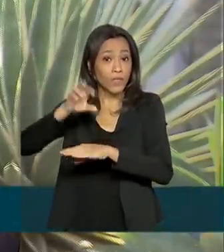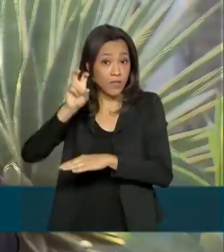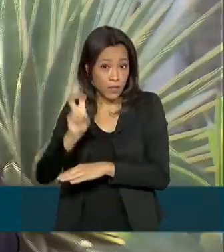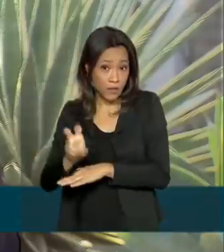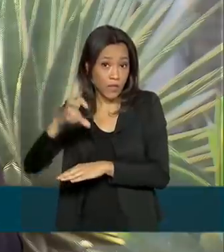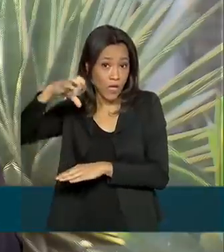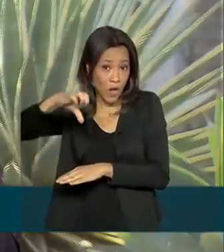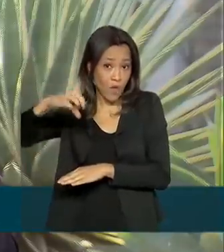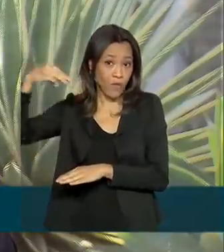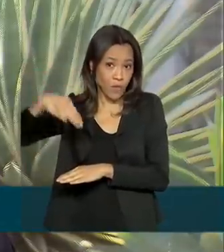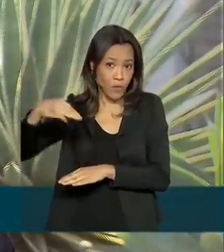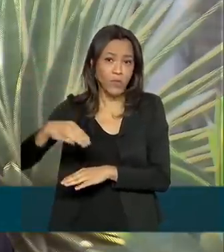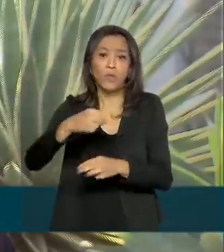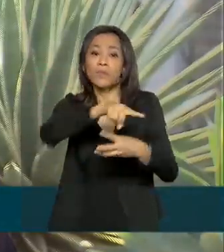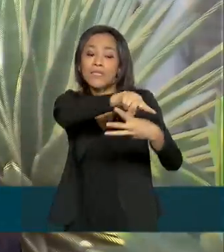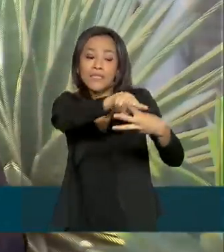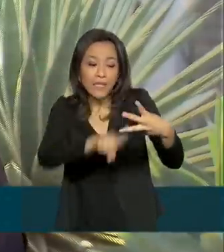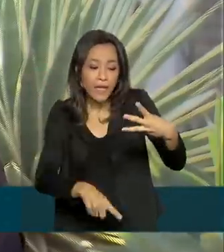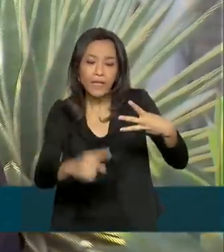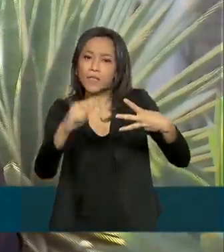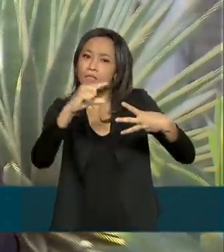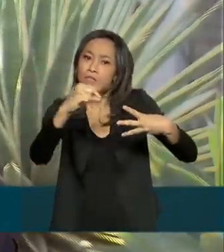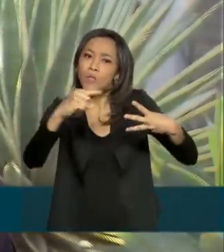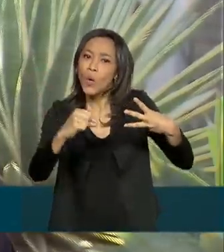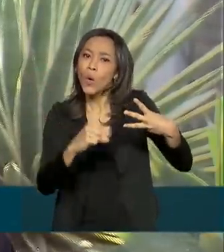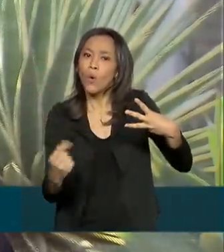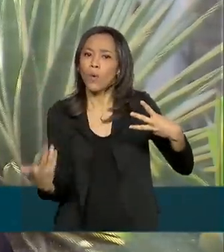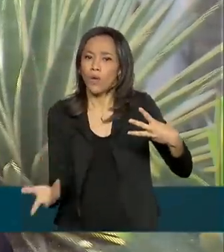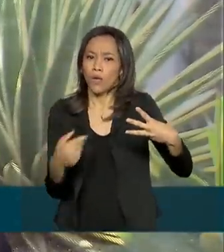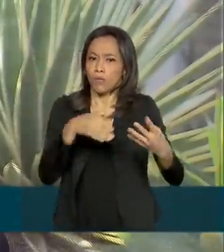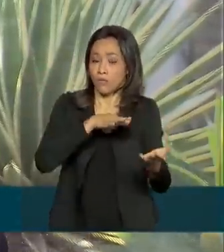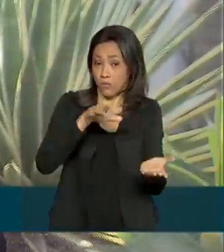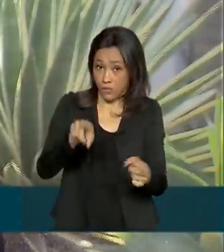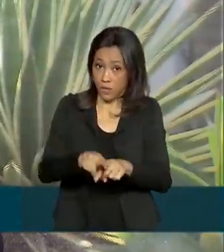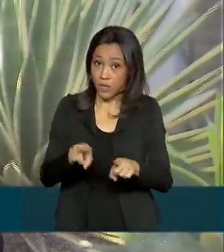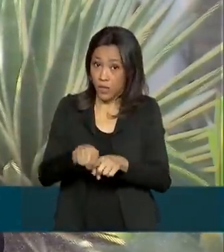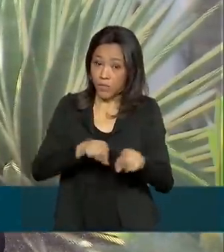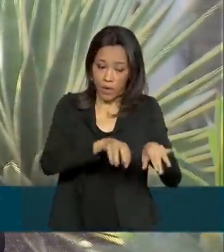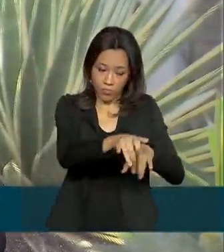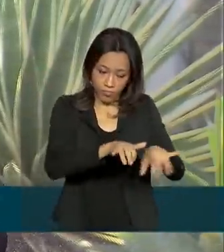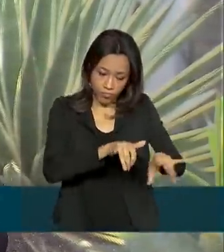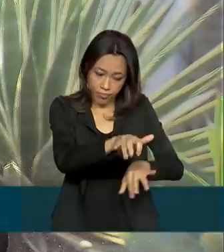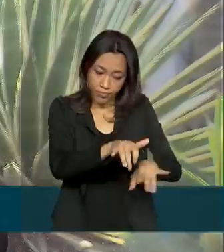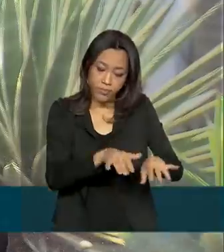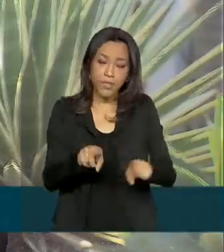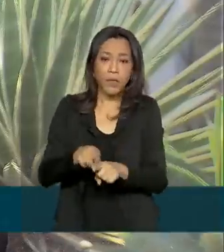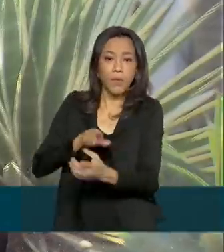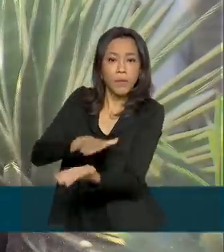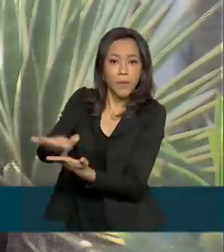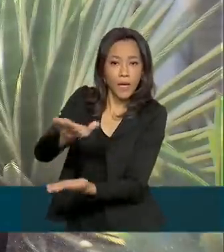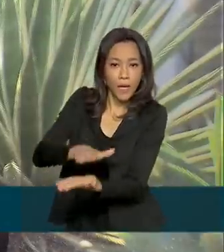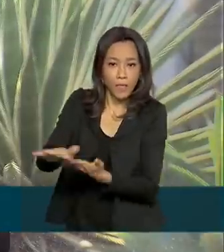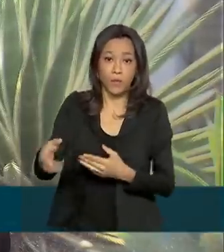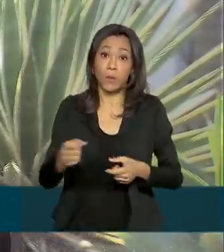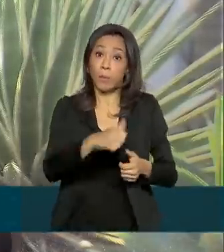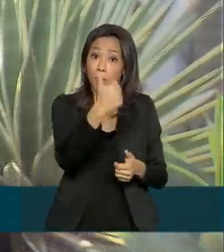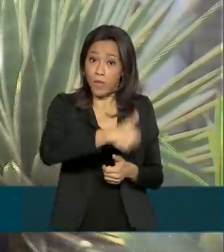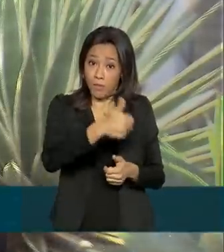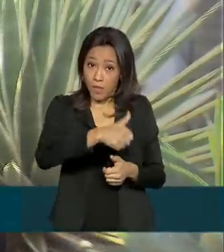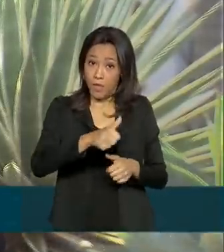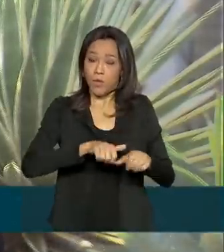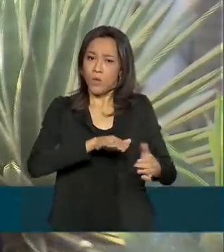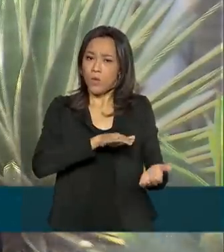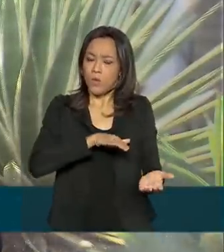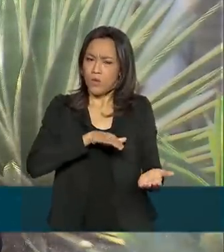São três opções de datas disponíveis para o Enem Impresso e também para o Enem Digital. A primeira opção, com o Enem Impresso dias